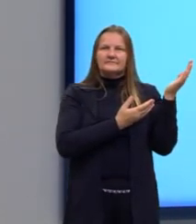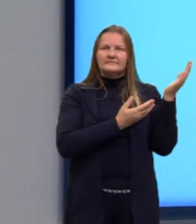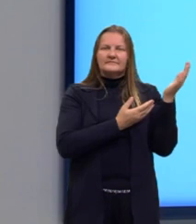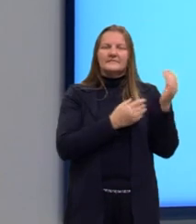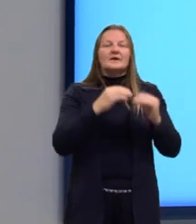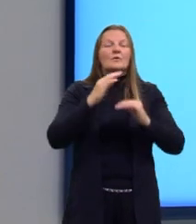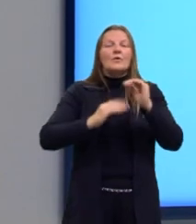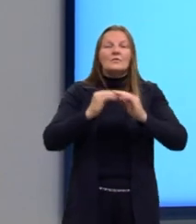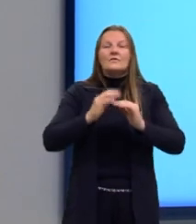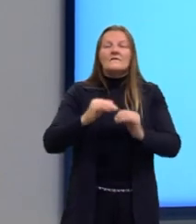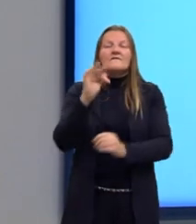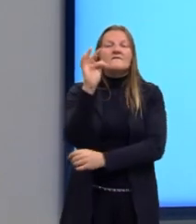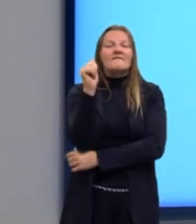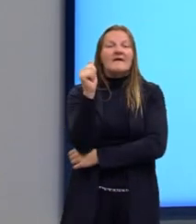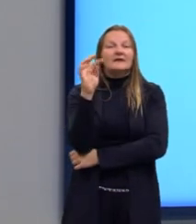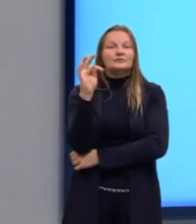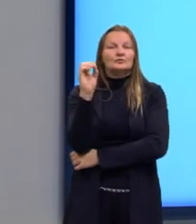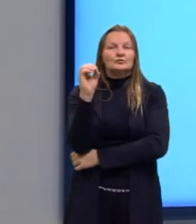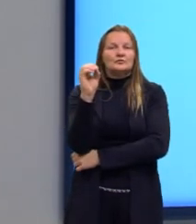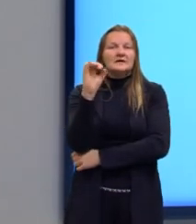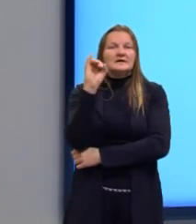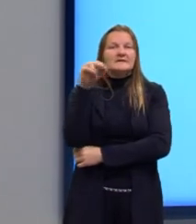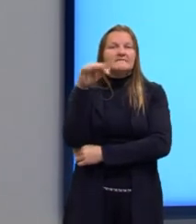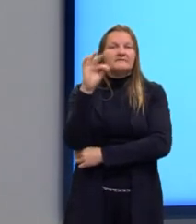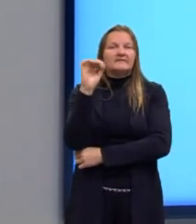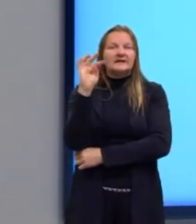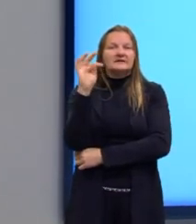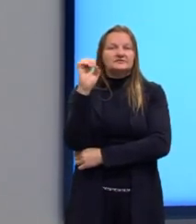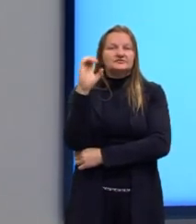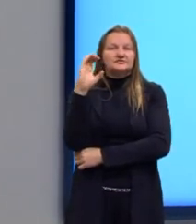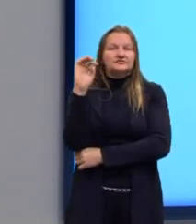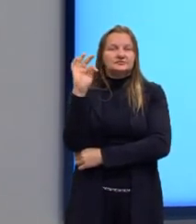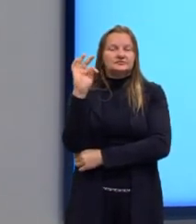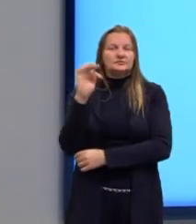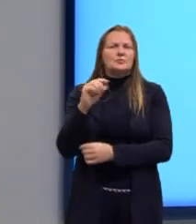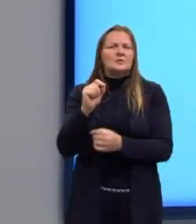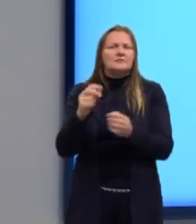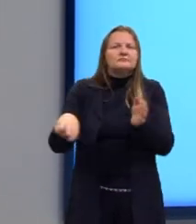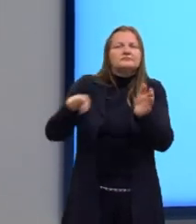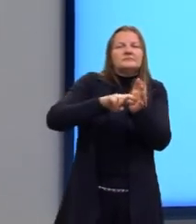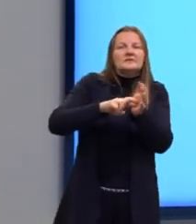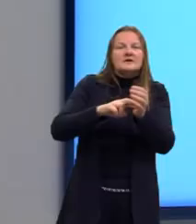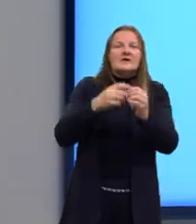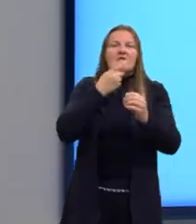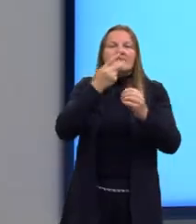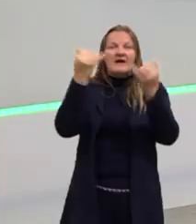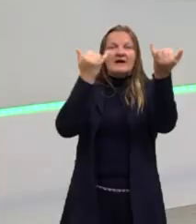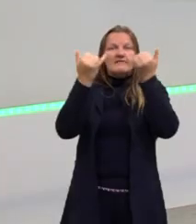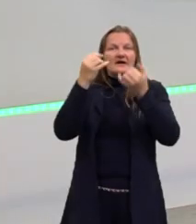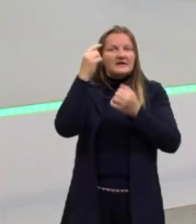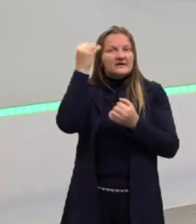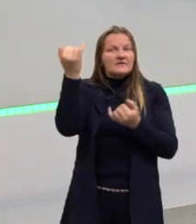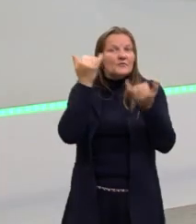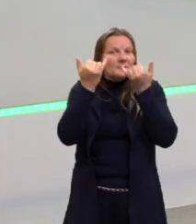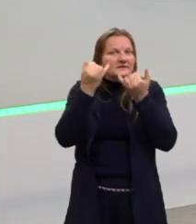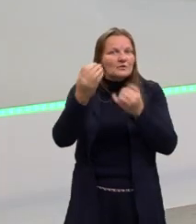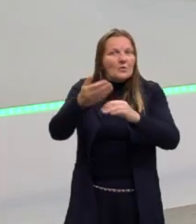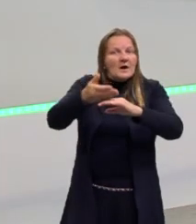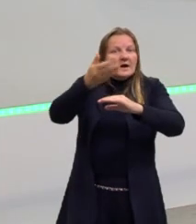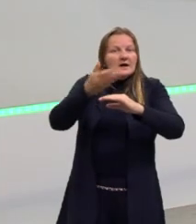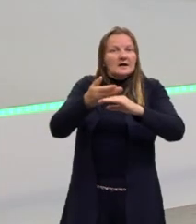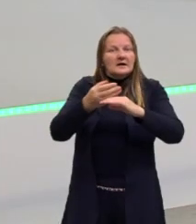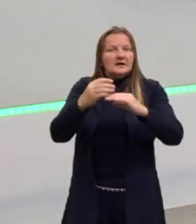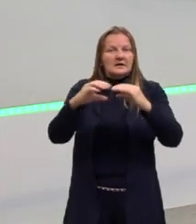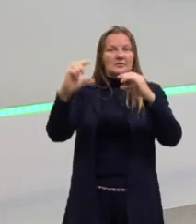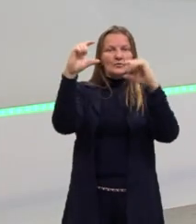É uma expressão que está me retomando o que foi dito antes. Por quê? Porque eu estou aqui, ó.